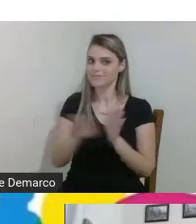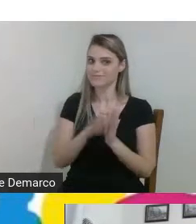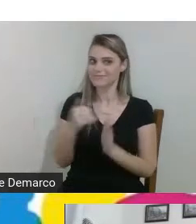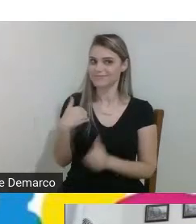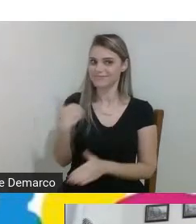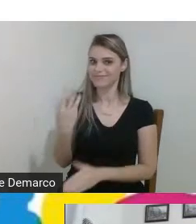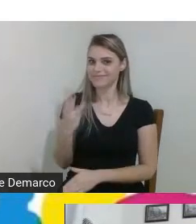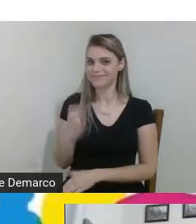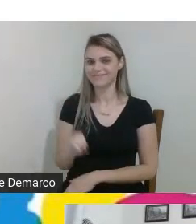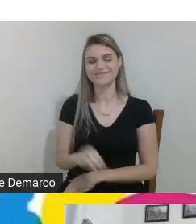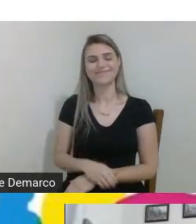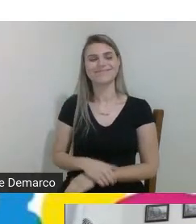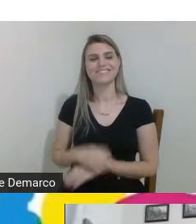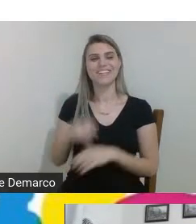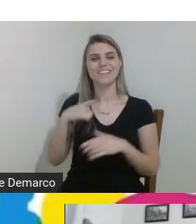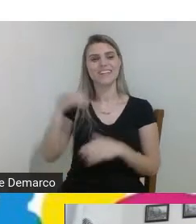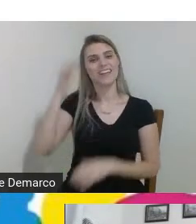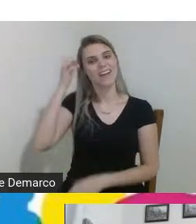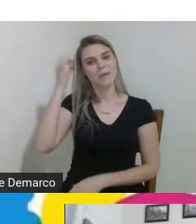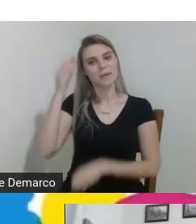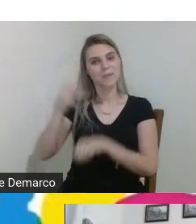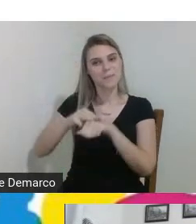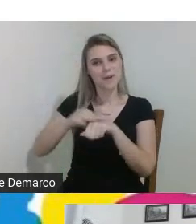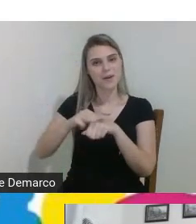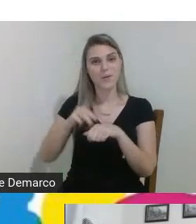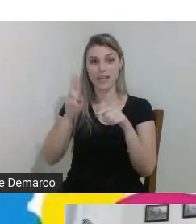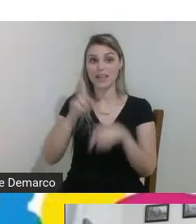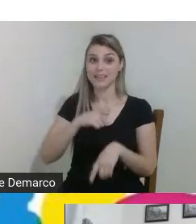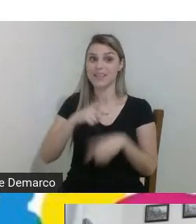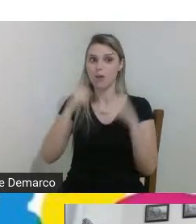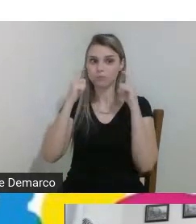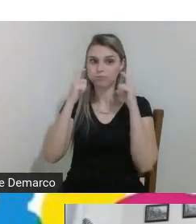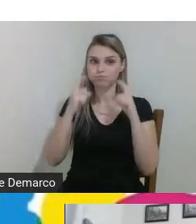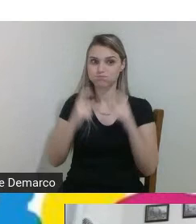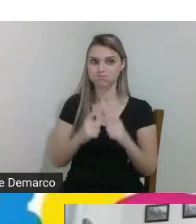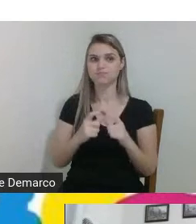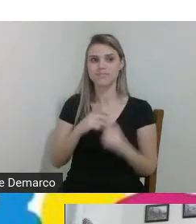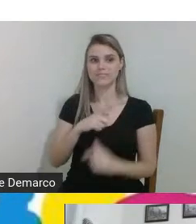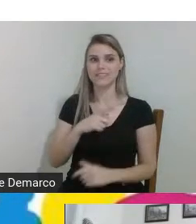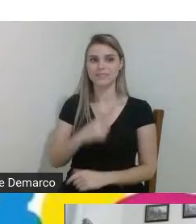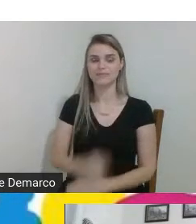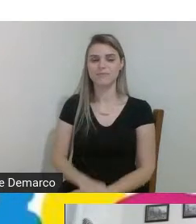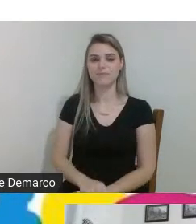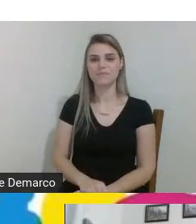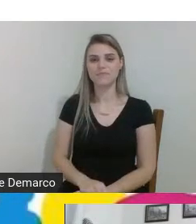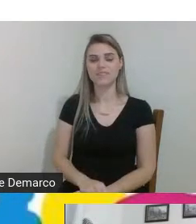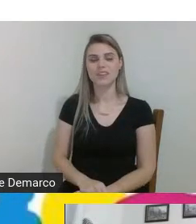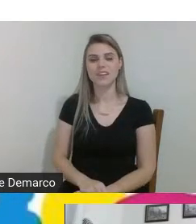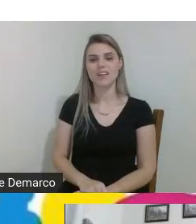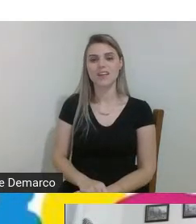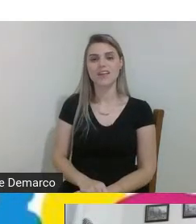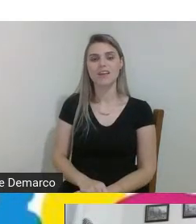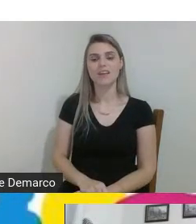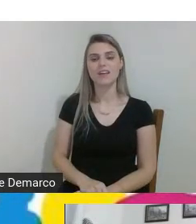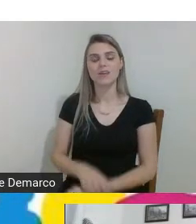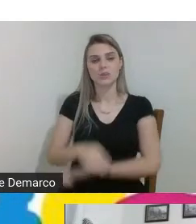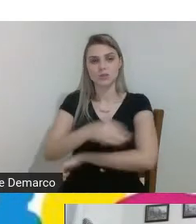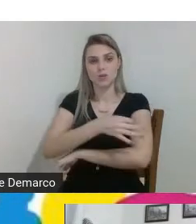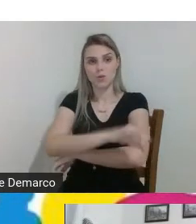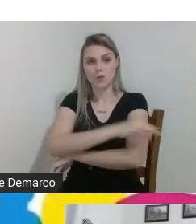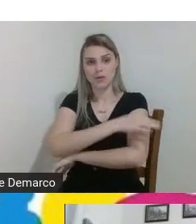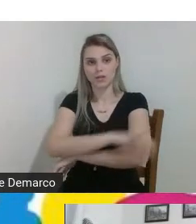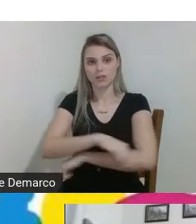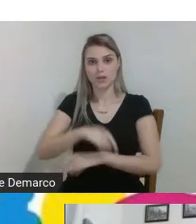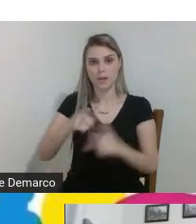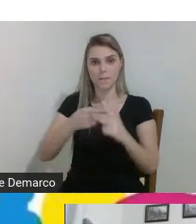ainda não cheguei dos 30 possuo cabelo castanho e possuo barba então atualmente eu